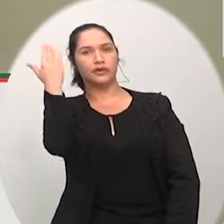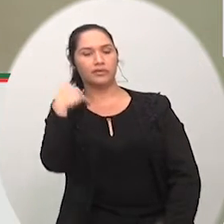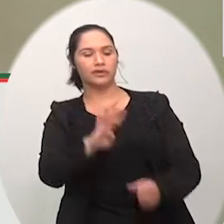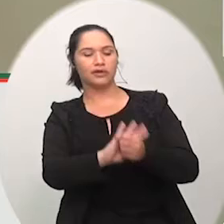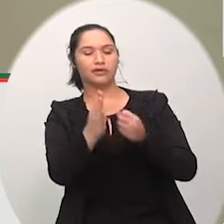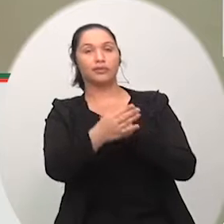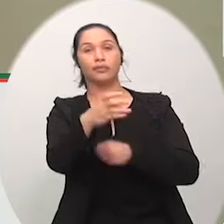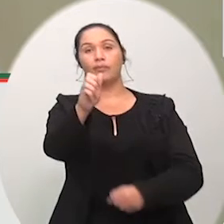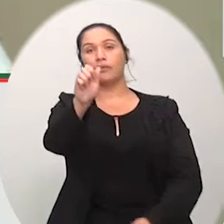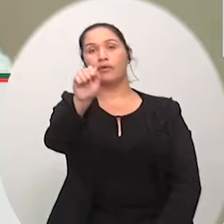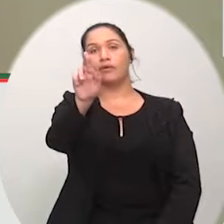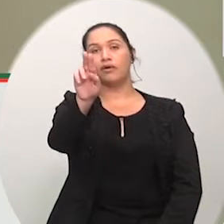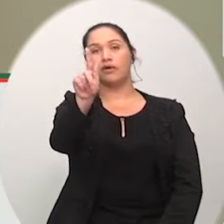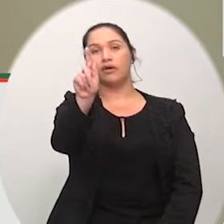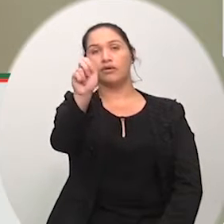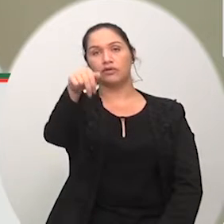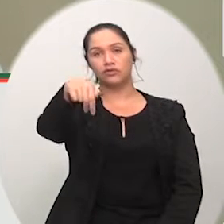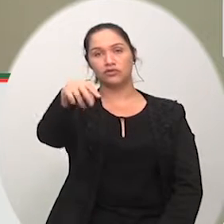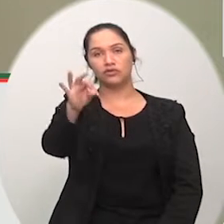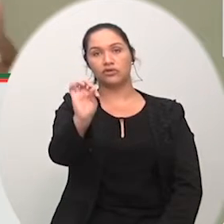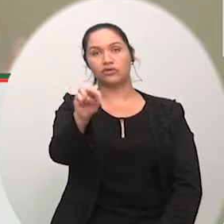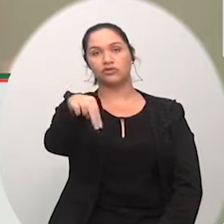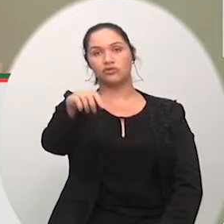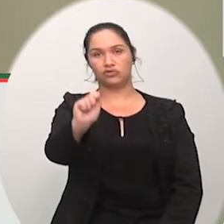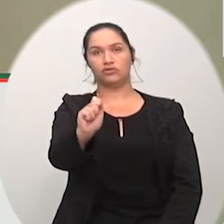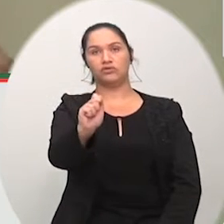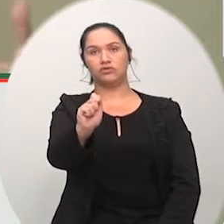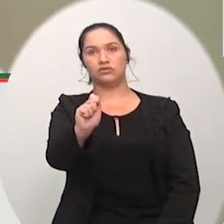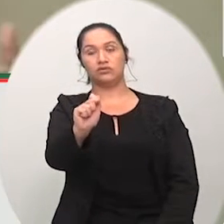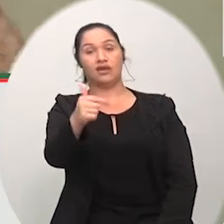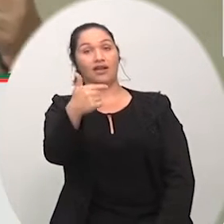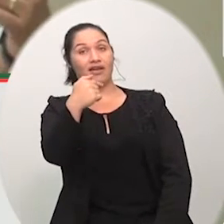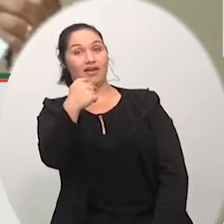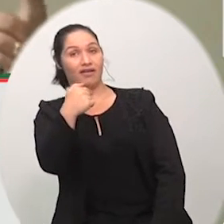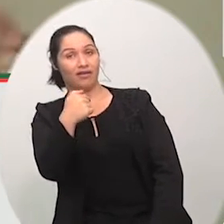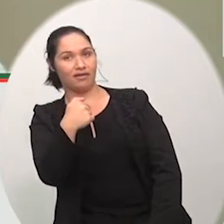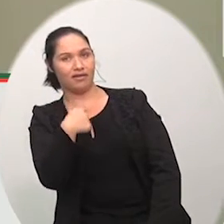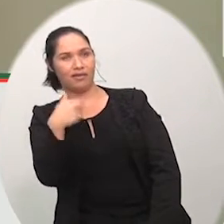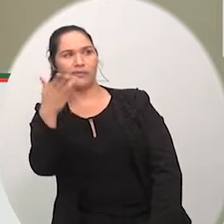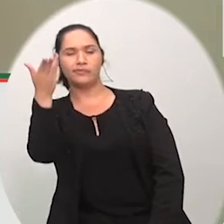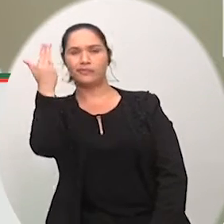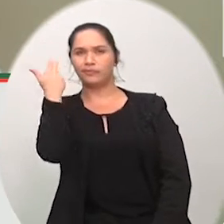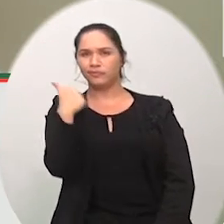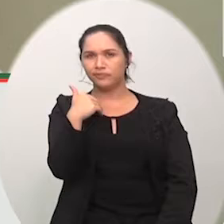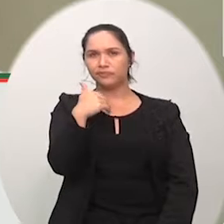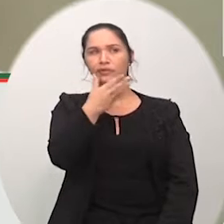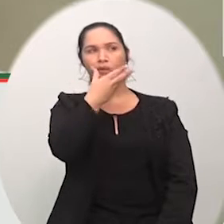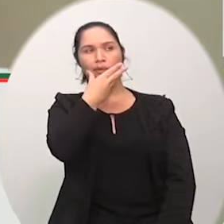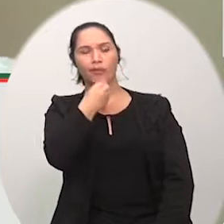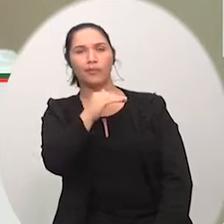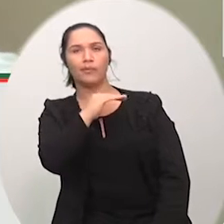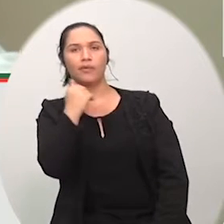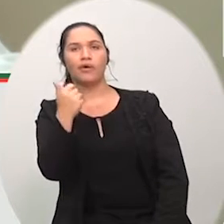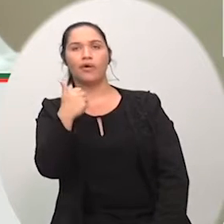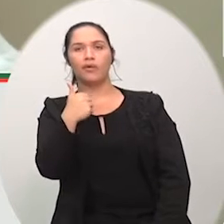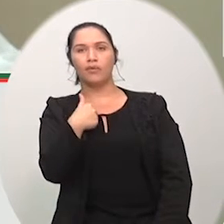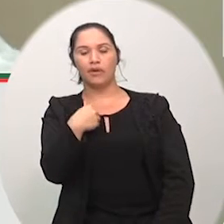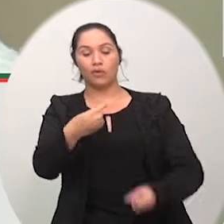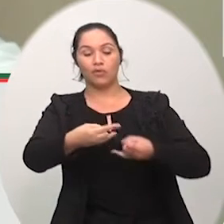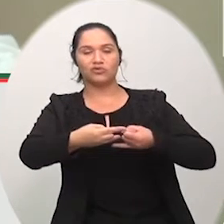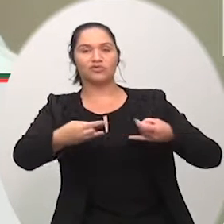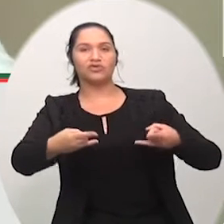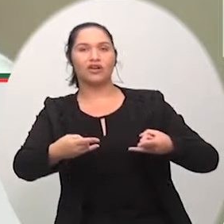morreu, nós tivemos que ir lá, dar um cheque, calção para a funerária, para o cemitério,